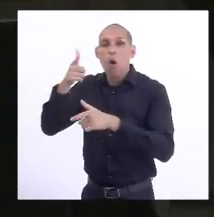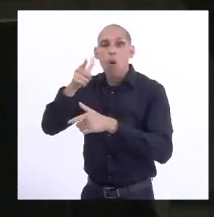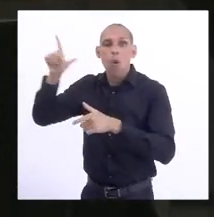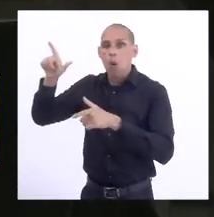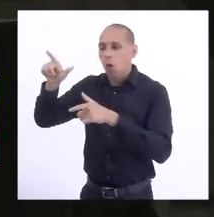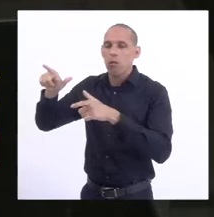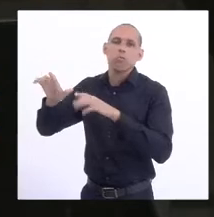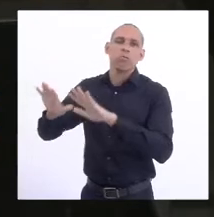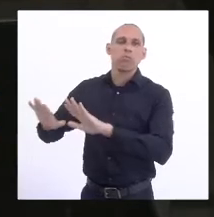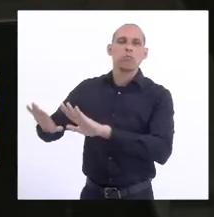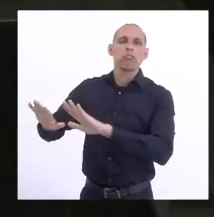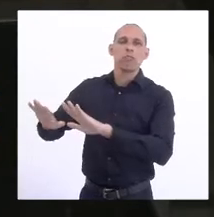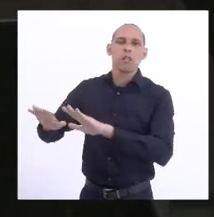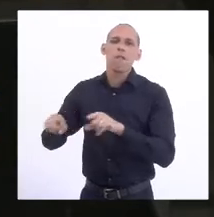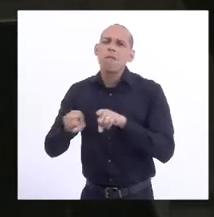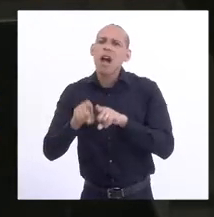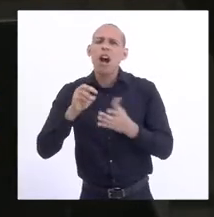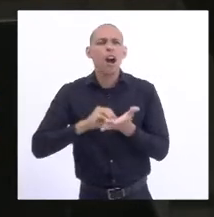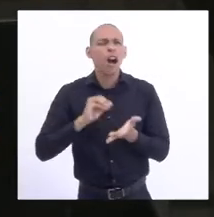ausência